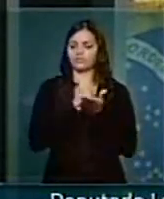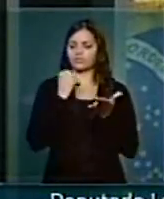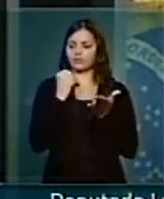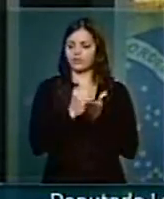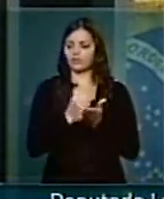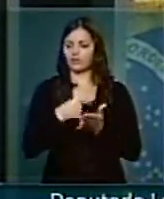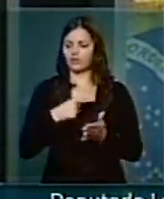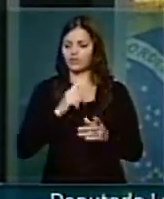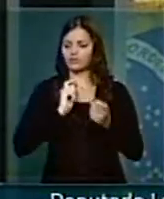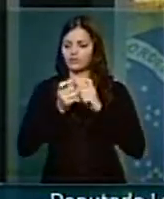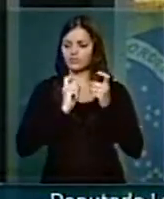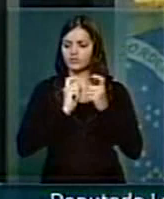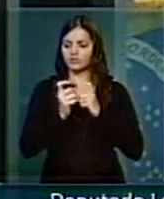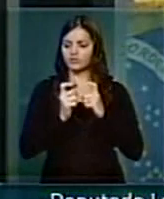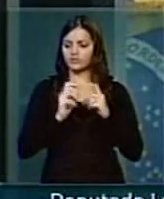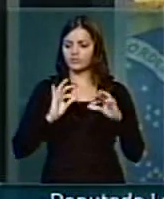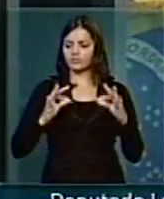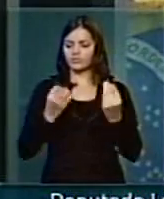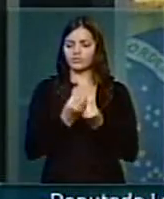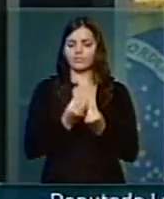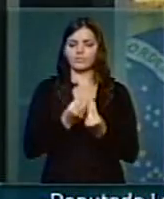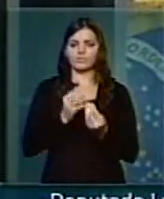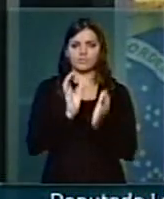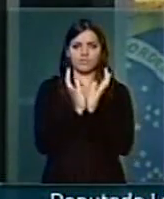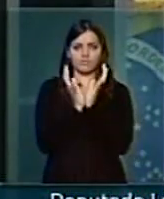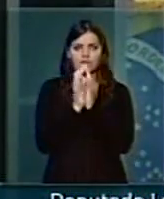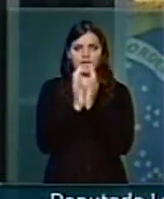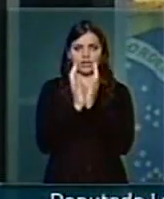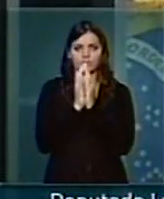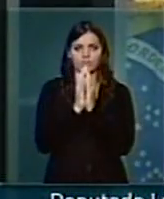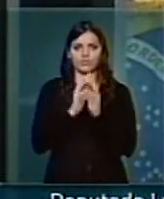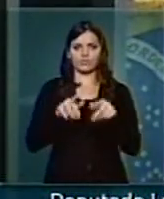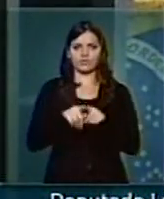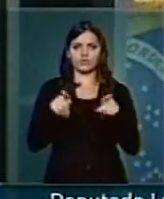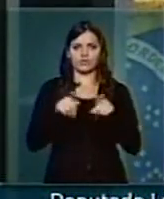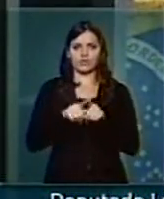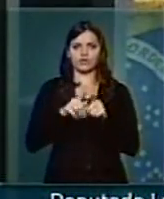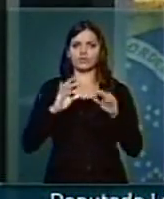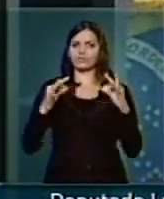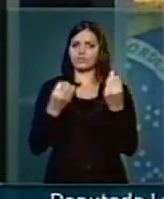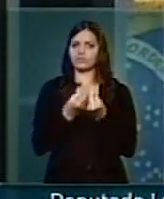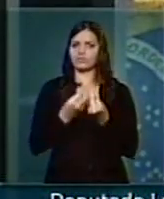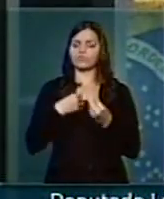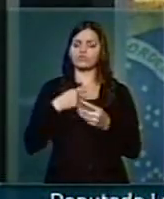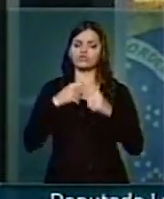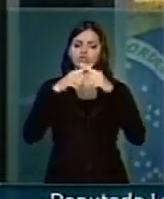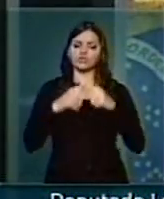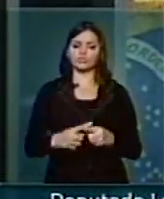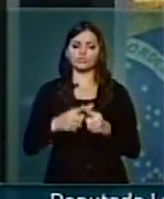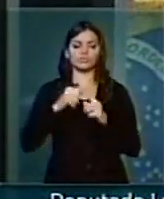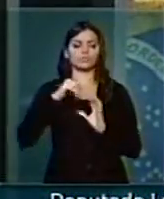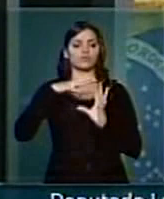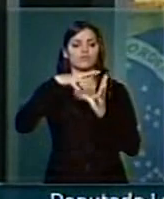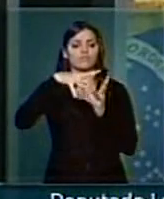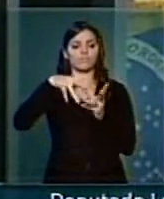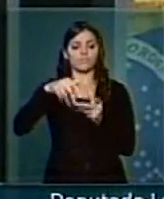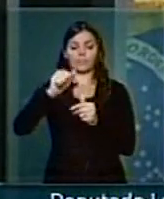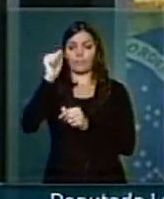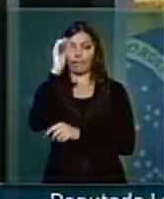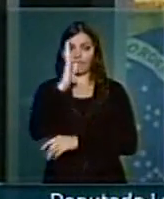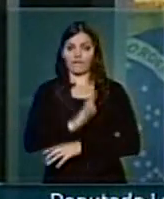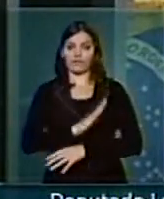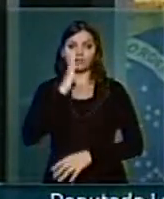administração em Pernambuco, que faz a diferença e nos credencia para uma disputa nacional. Saber respeitar os